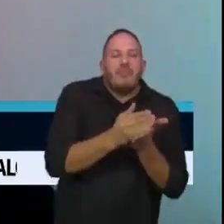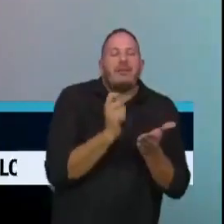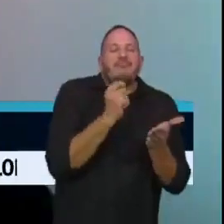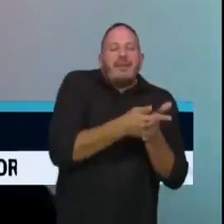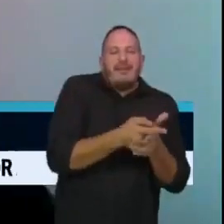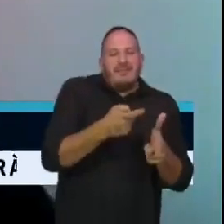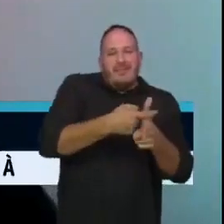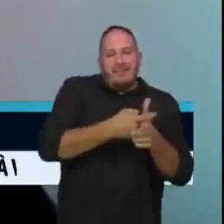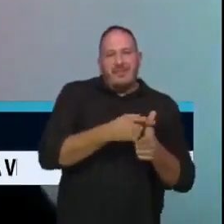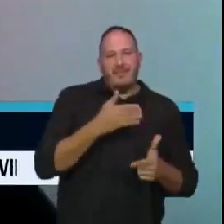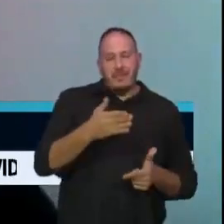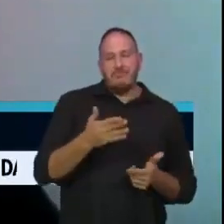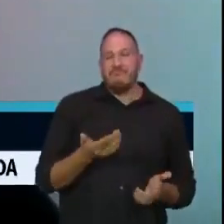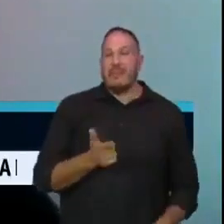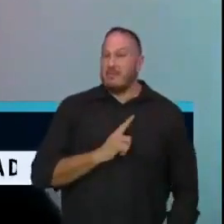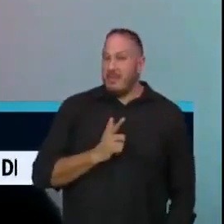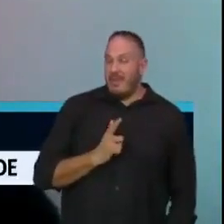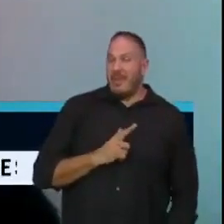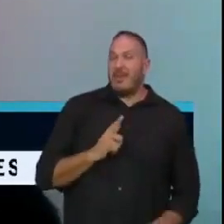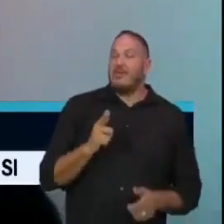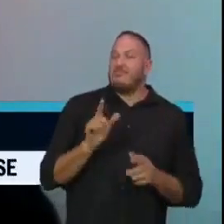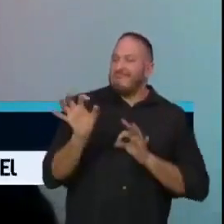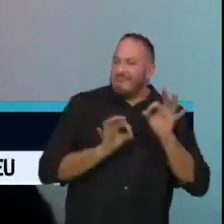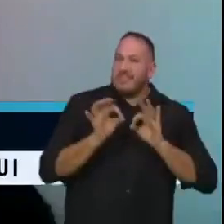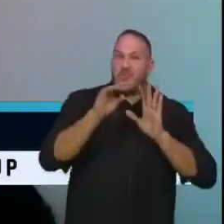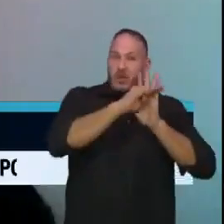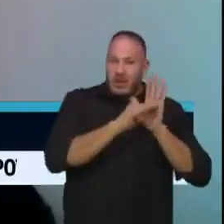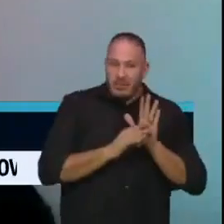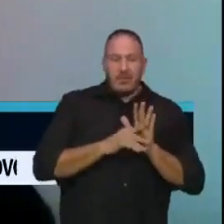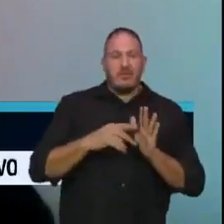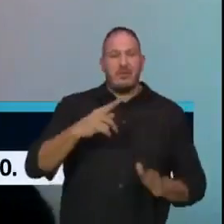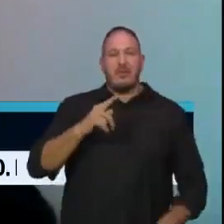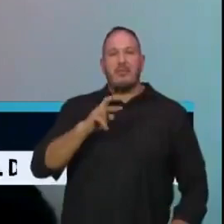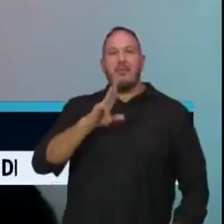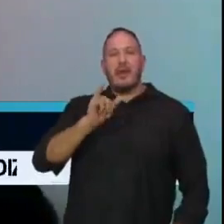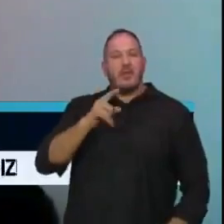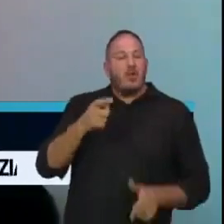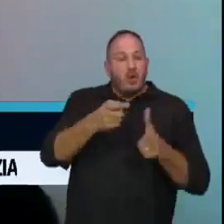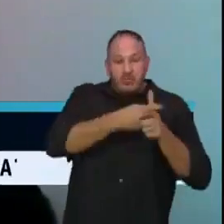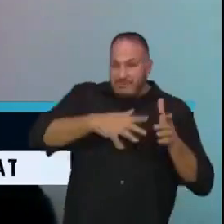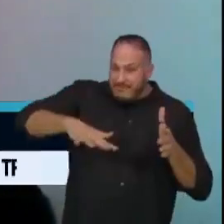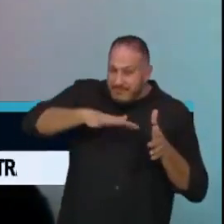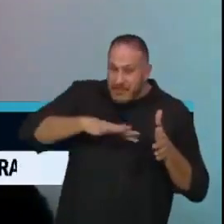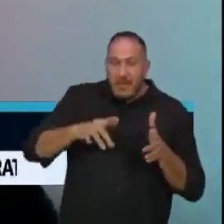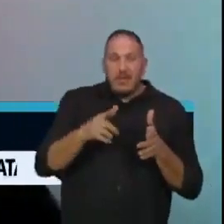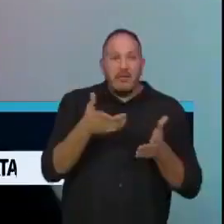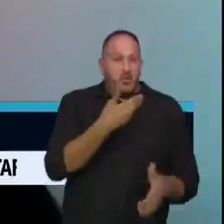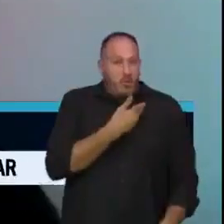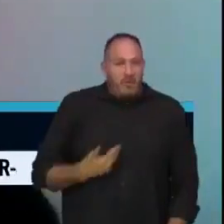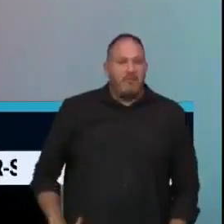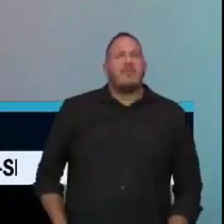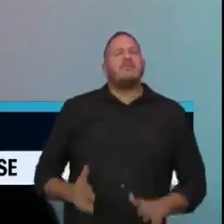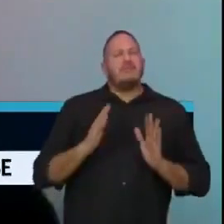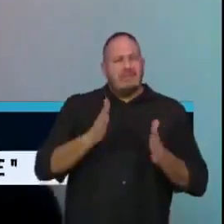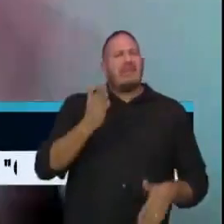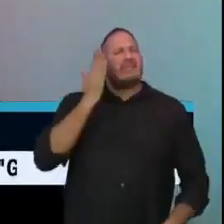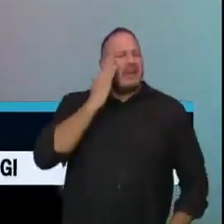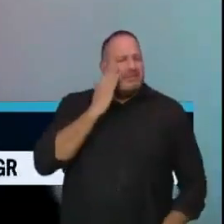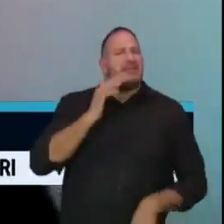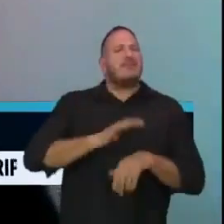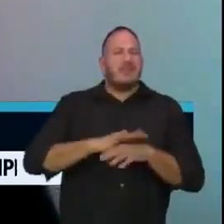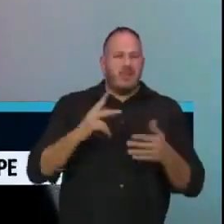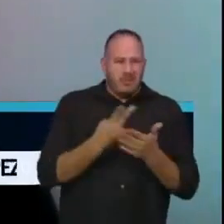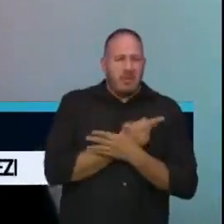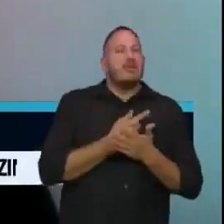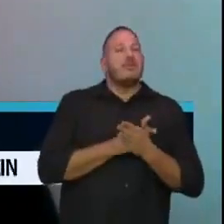Não existe essa possibilidade, essa programação dos precatórios. Então é uma coisa que o governo já sabia que ia acontecer. Teve